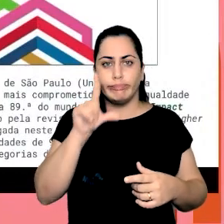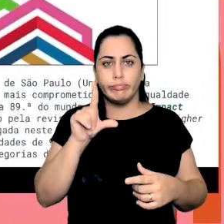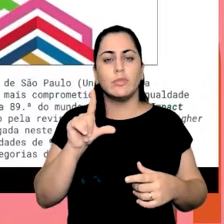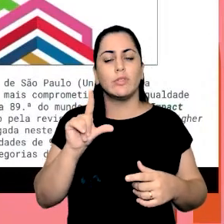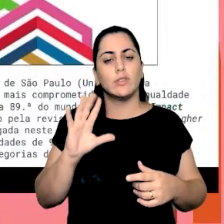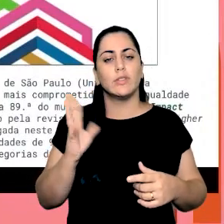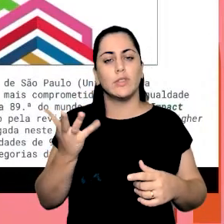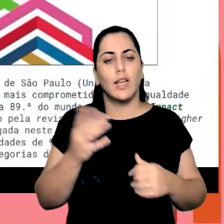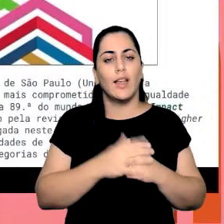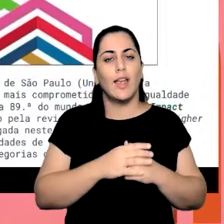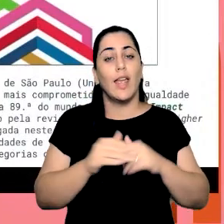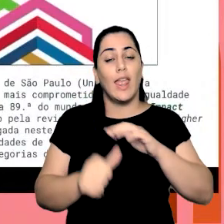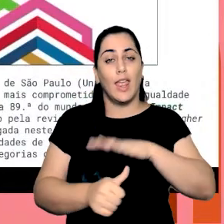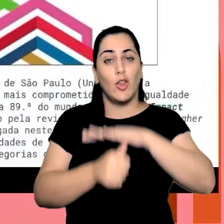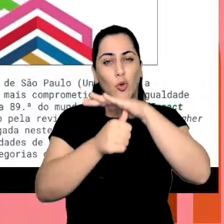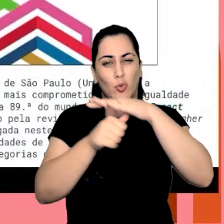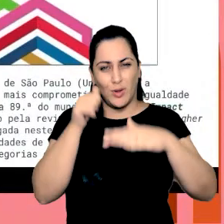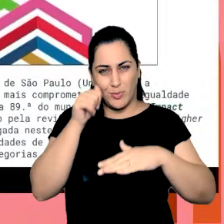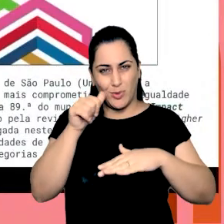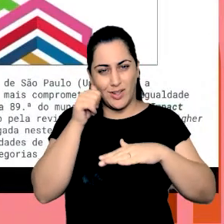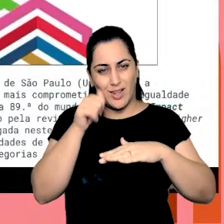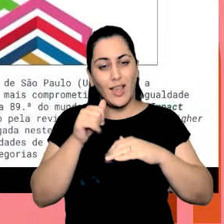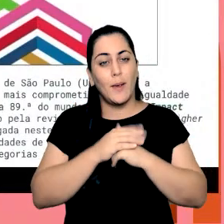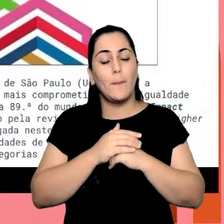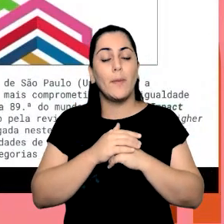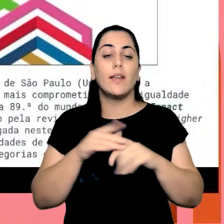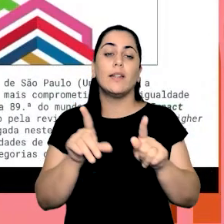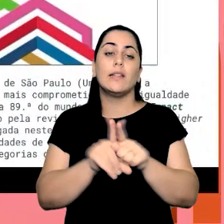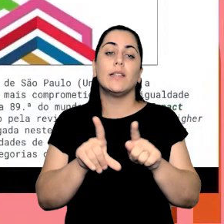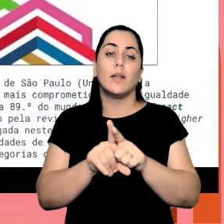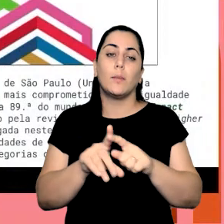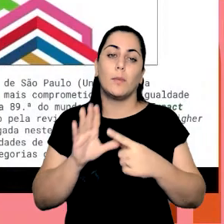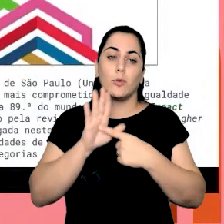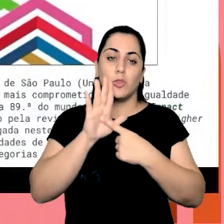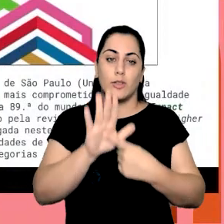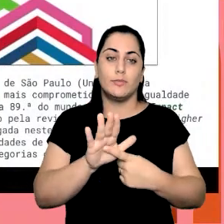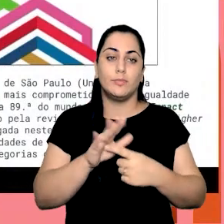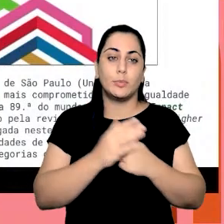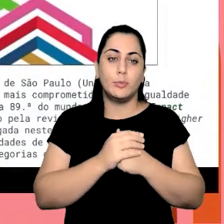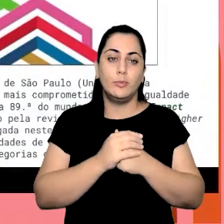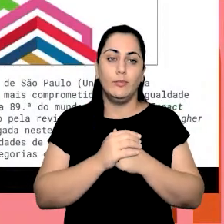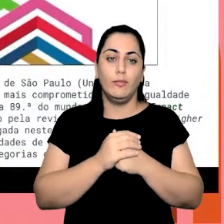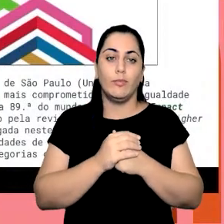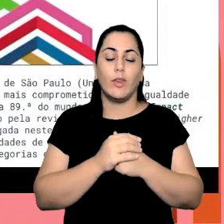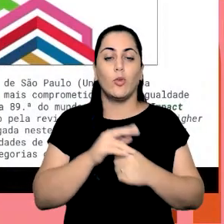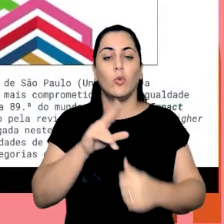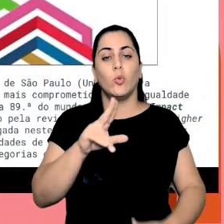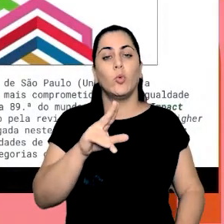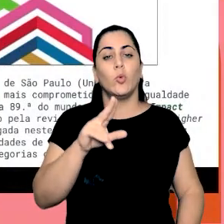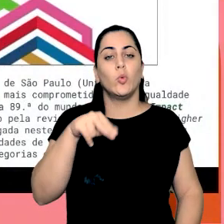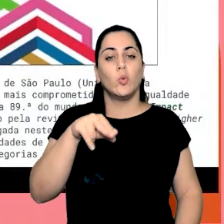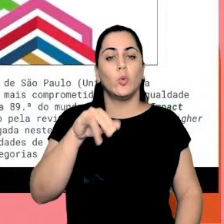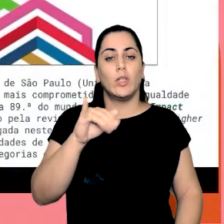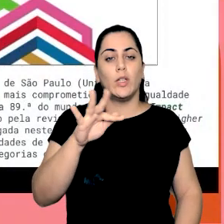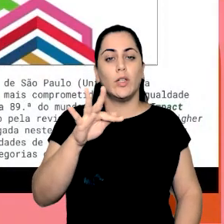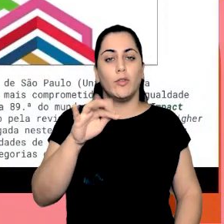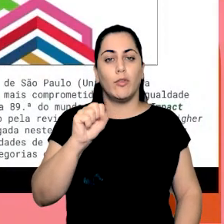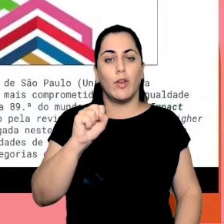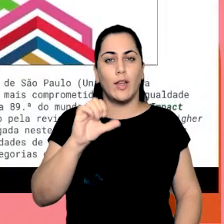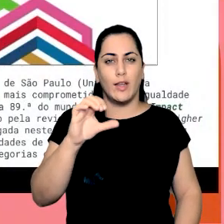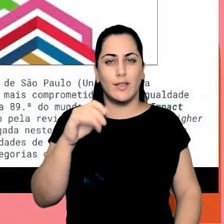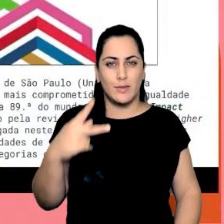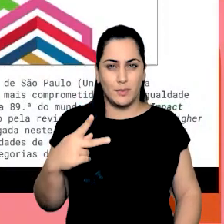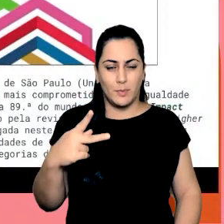que a gente viu das reitoras mas eu trago aqui que a Unifesp saiu essa